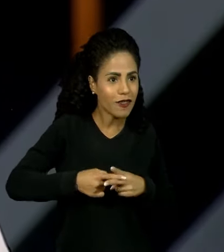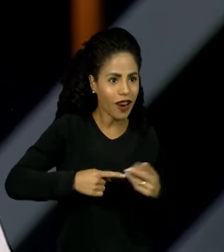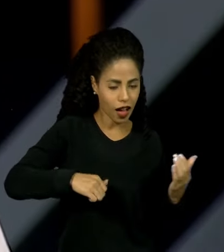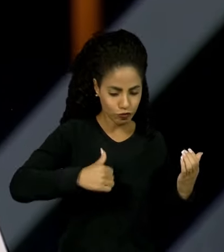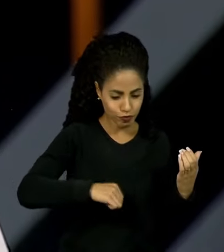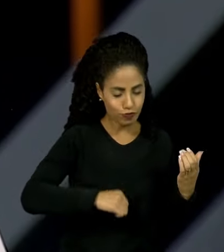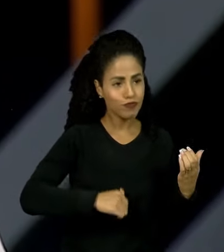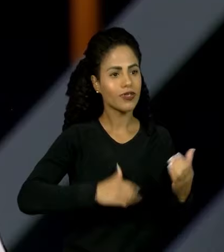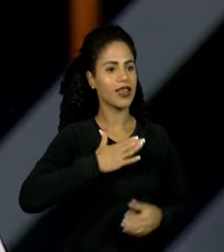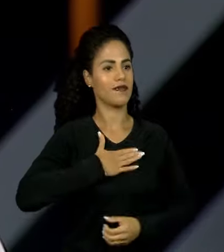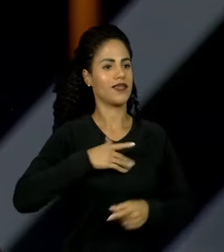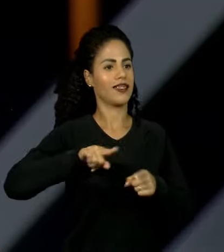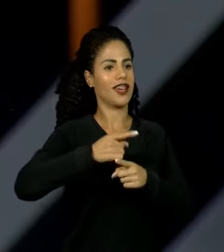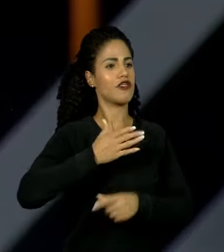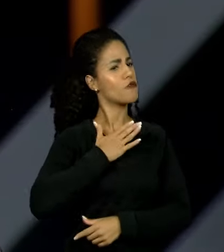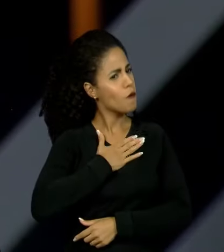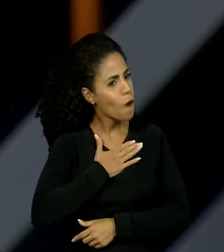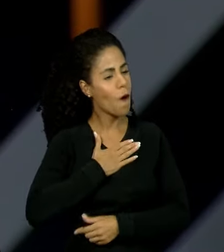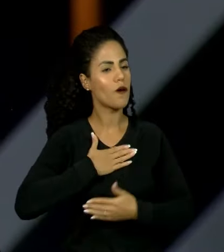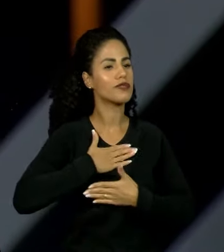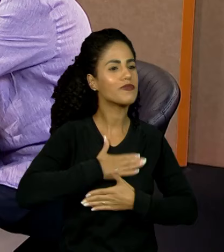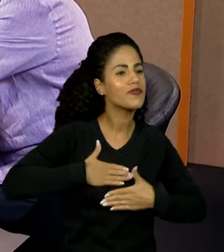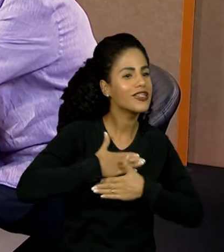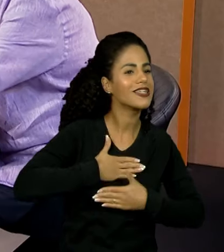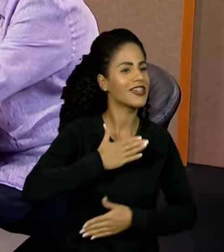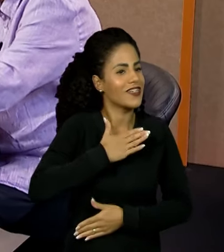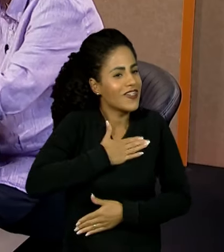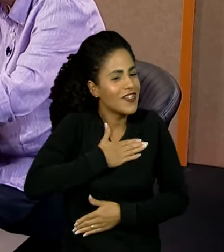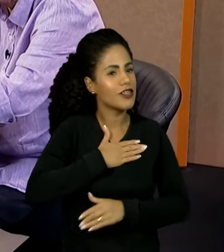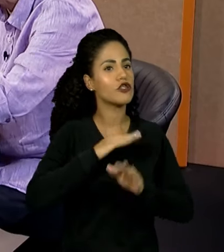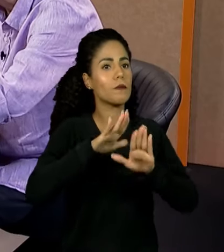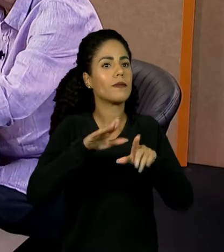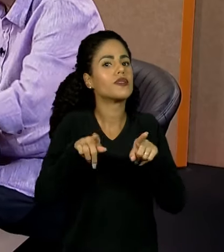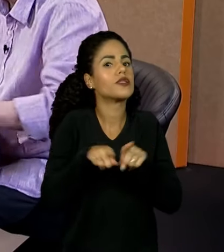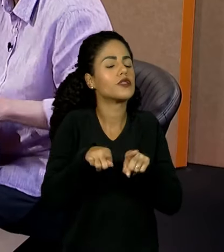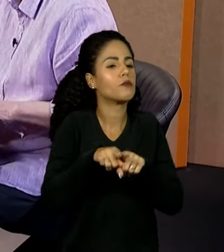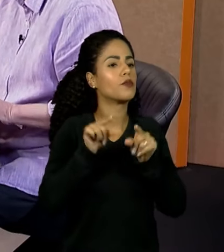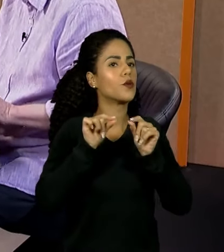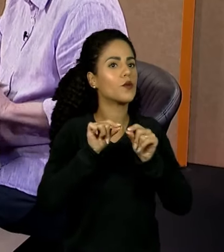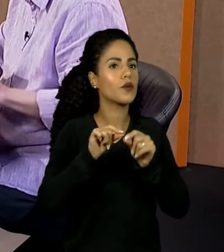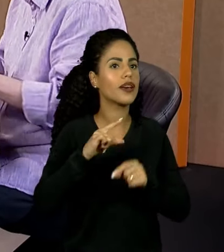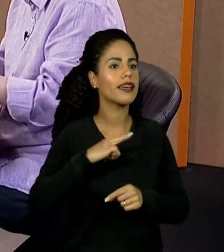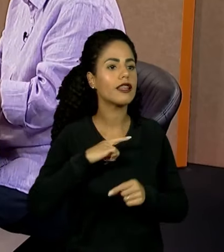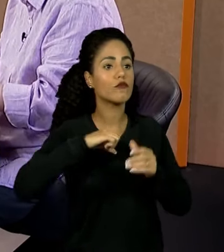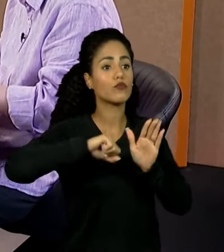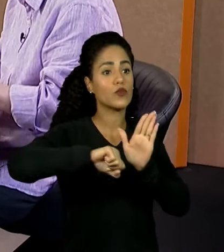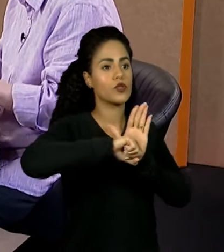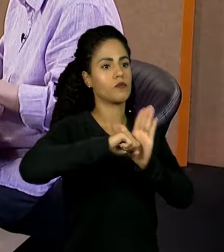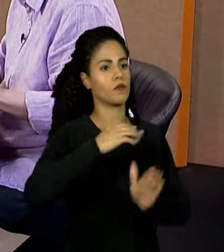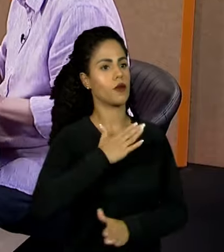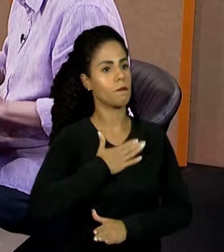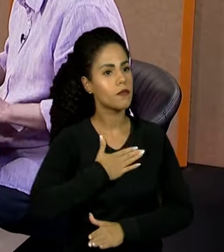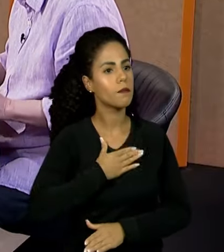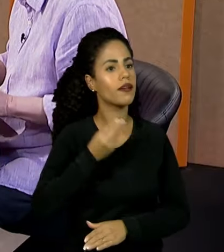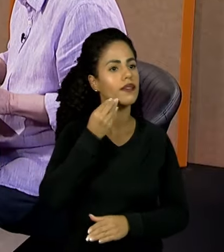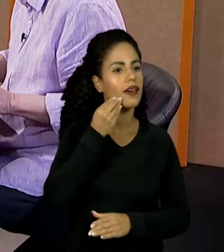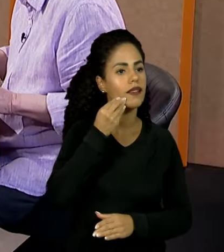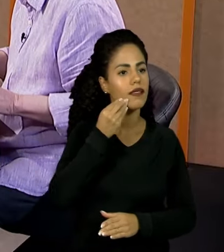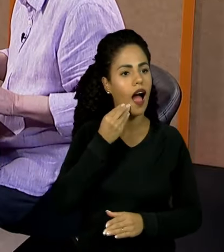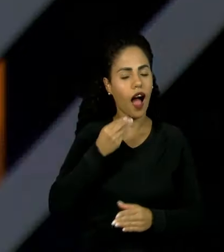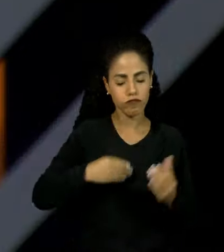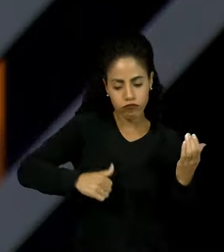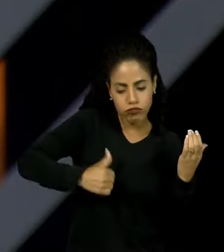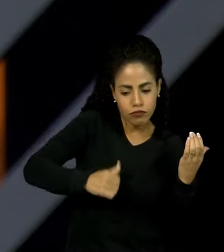ser bem relevante na minha vida, algo que me dá muito prazer, gosto muito de fazer. Mas tem também a simbologia de afinar, né? E é isso que